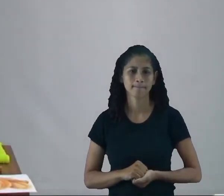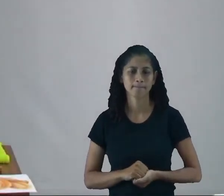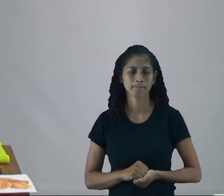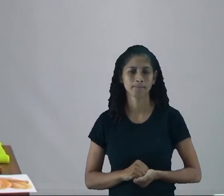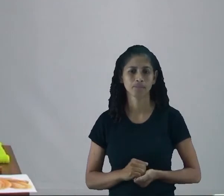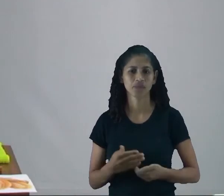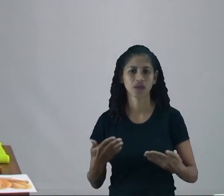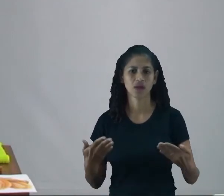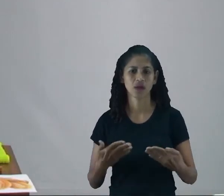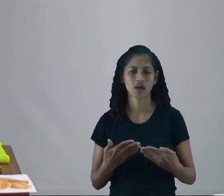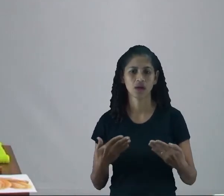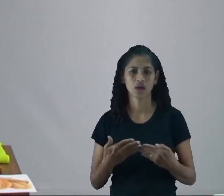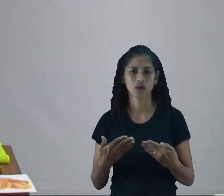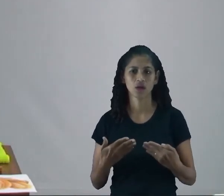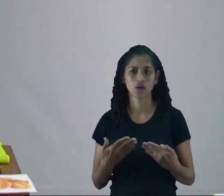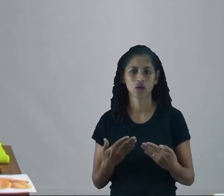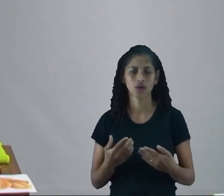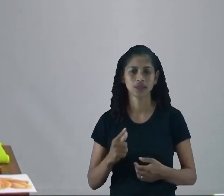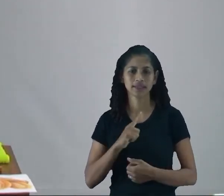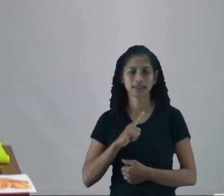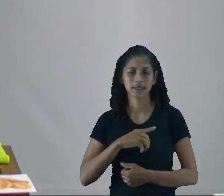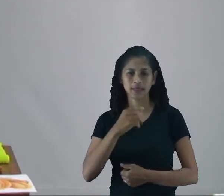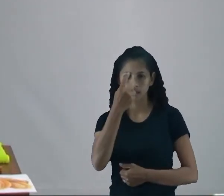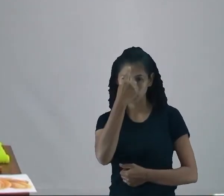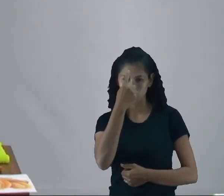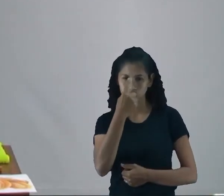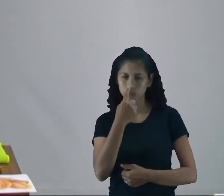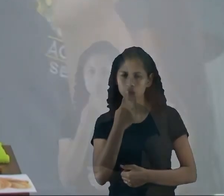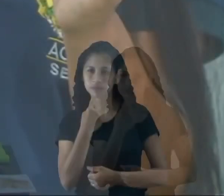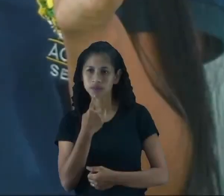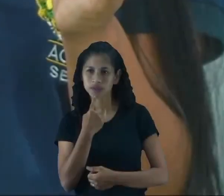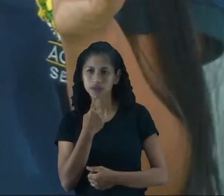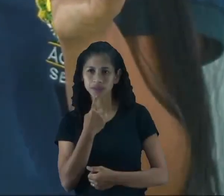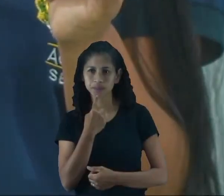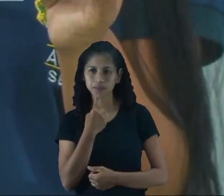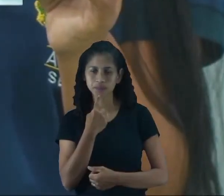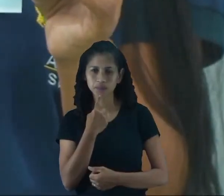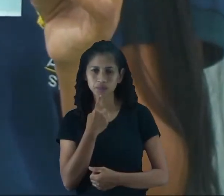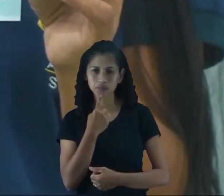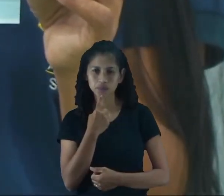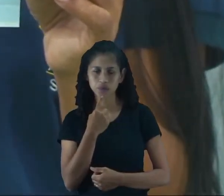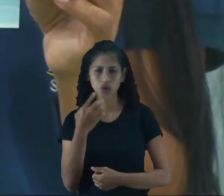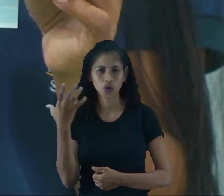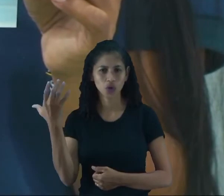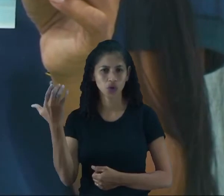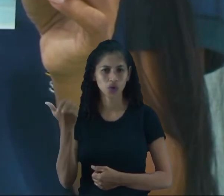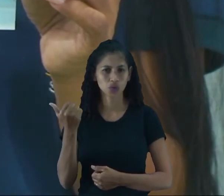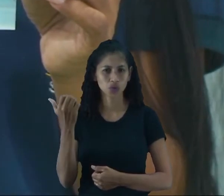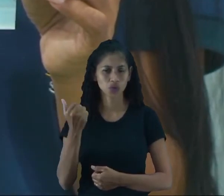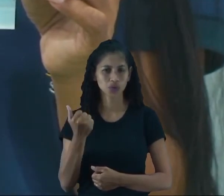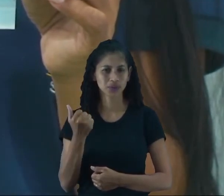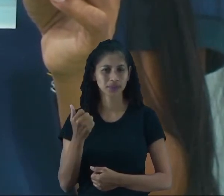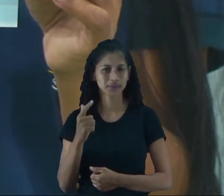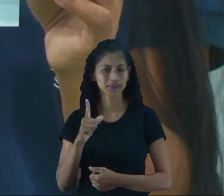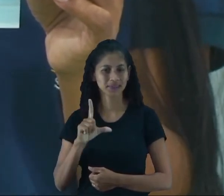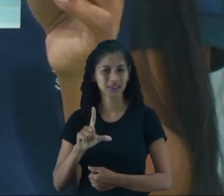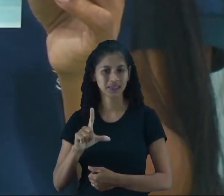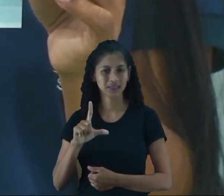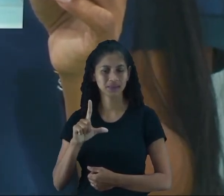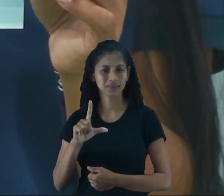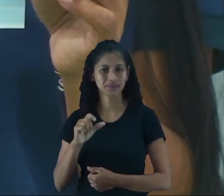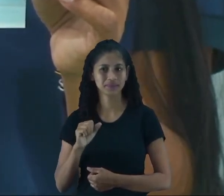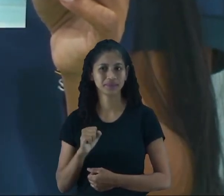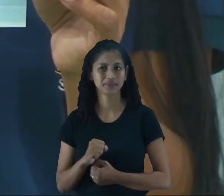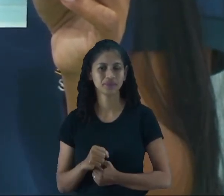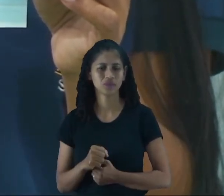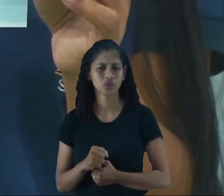Agora aqui nós temos nessa outra imagem, esse litro de leite, né? O